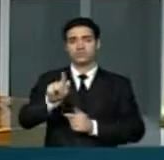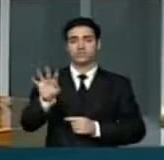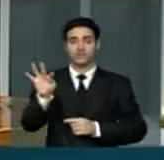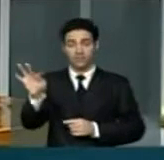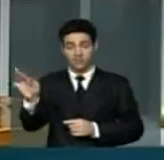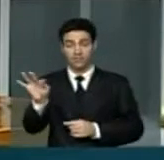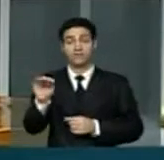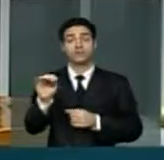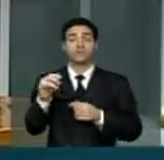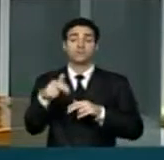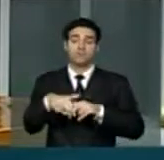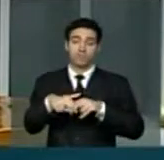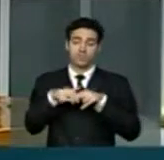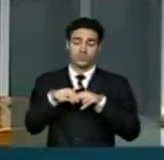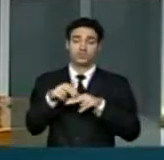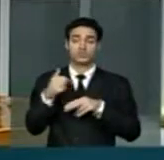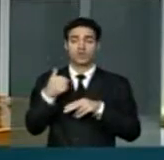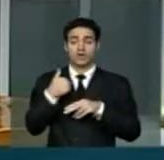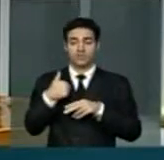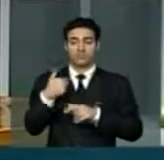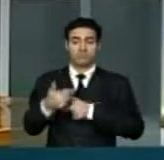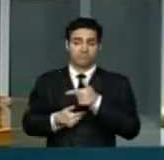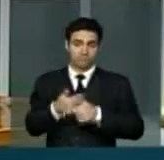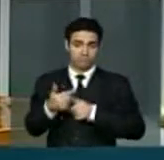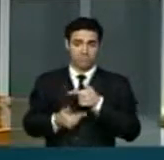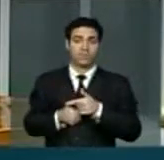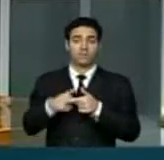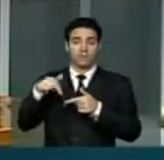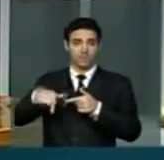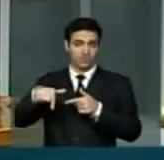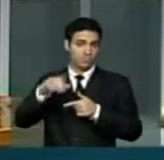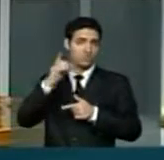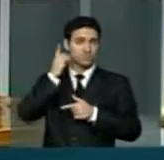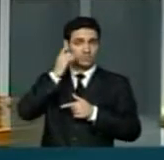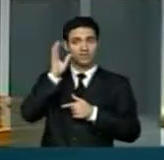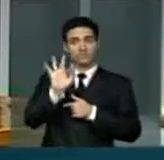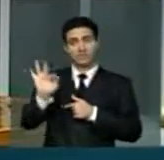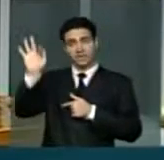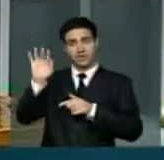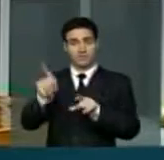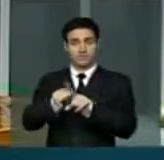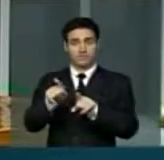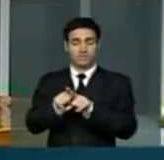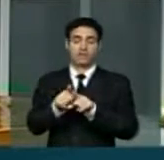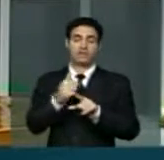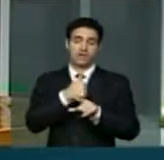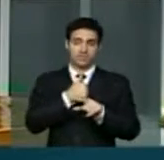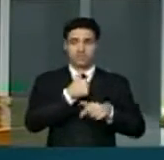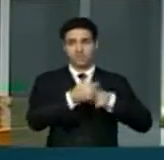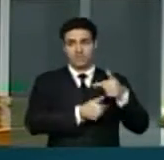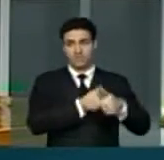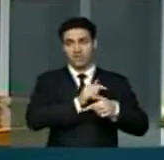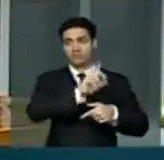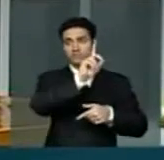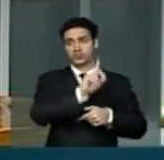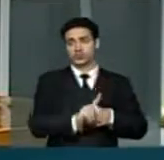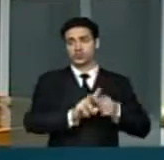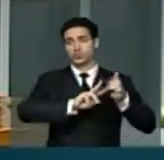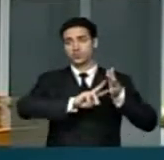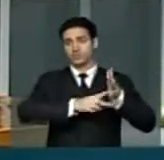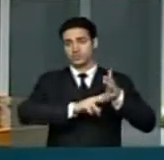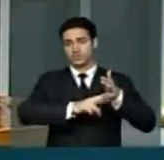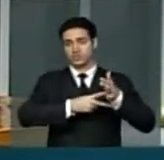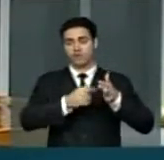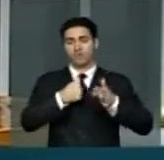e, neste sentido, não somente como membro deste Parlamento, mas também como dirigente sindical e representante